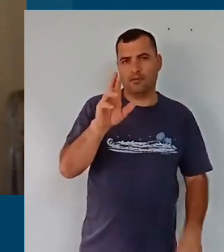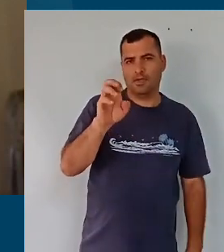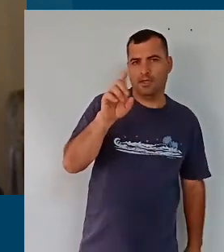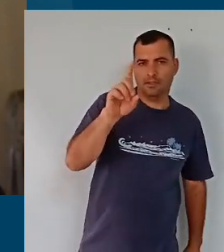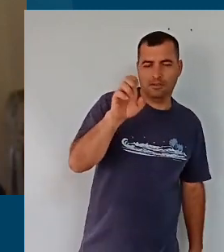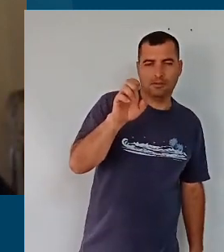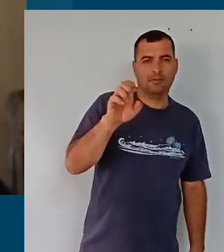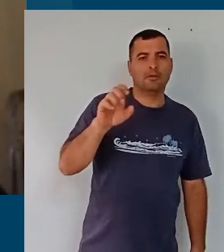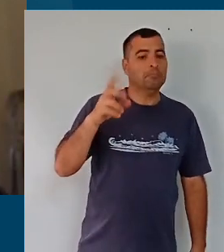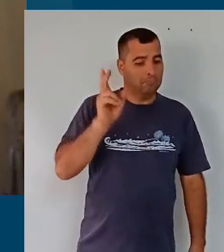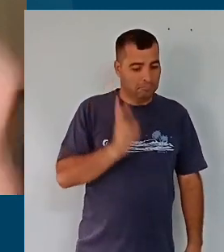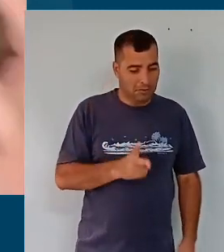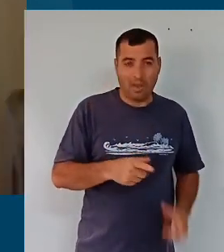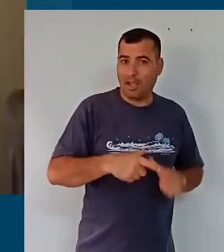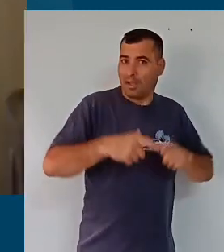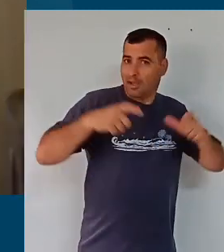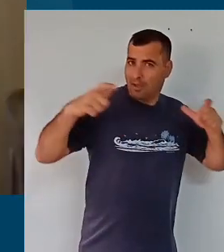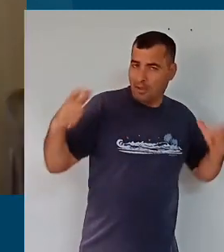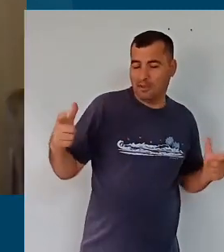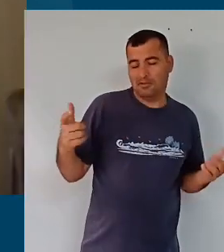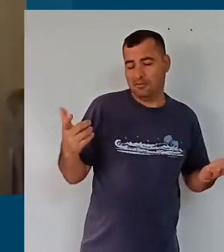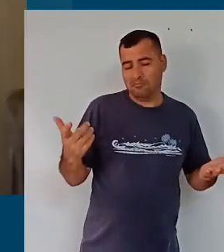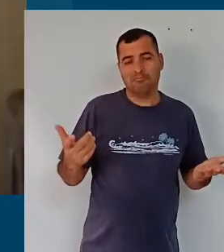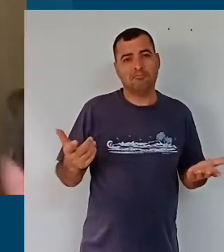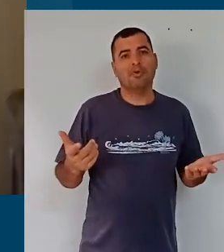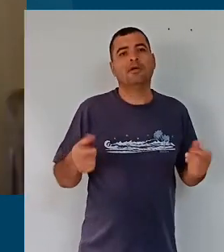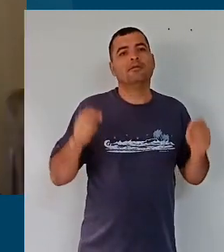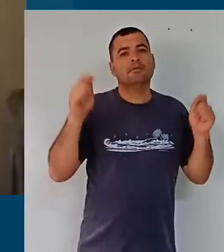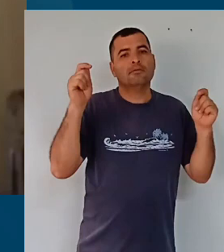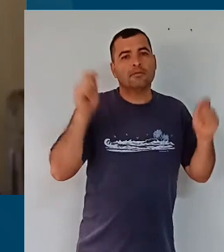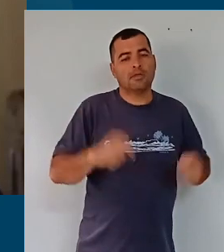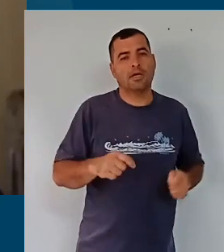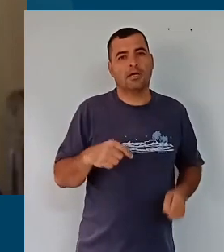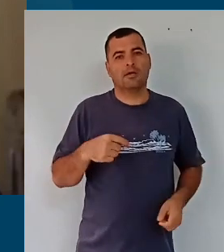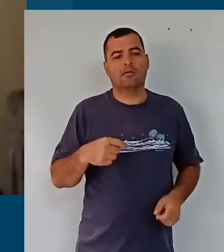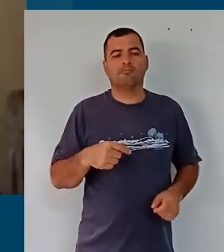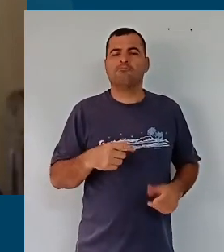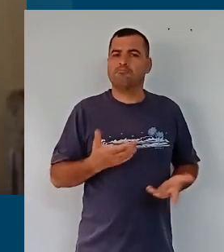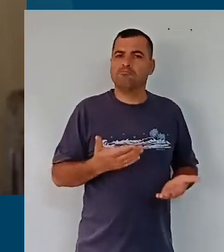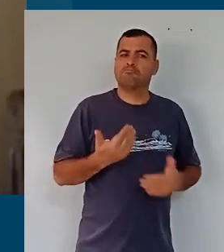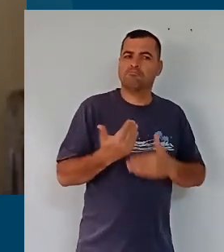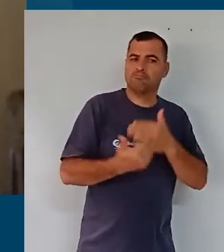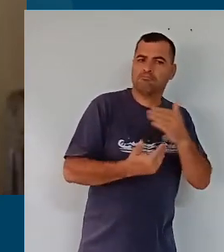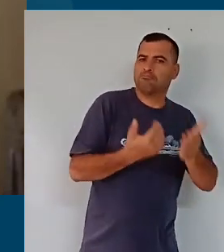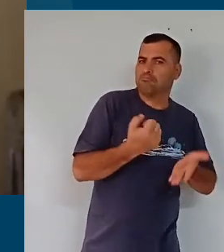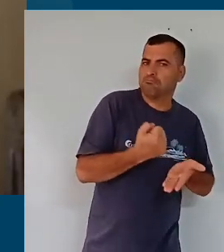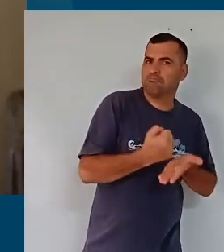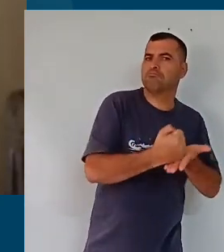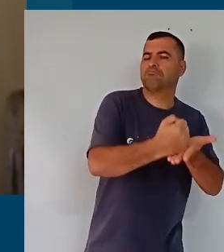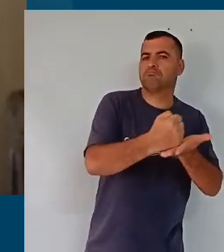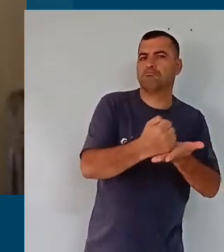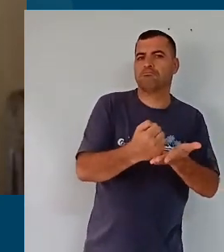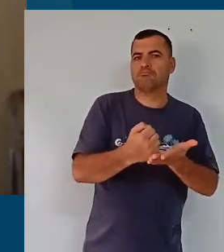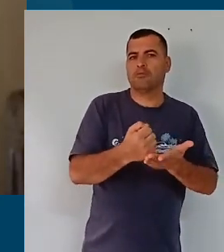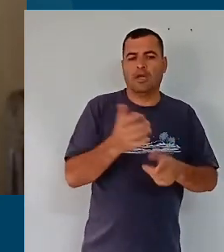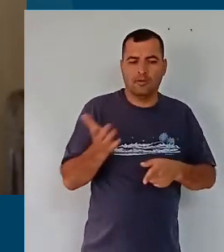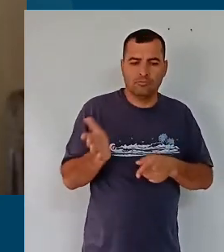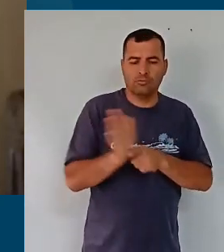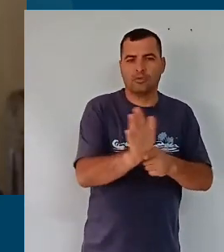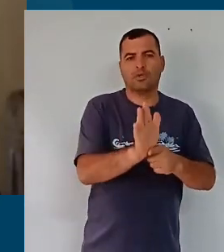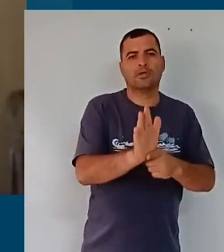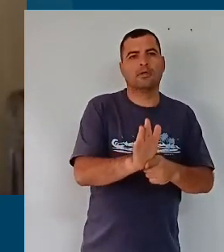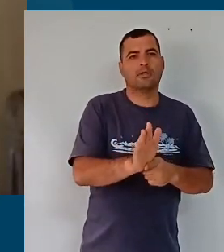que esta rede, mesmo grandiosa, ela tem, sim, um potencial participativo e de